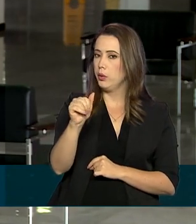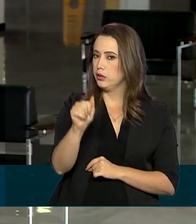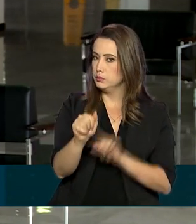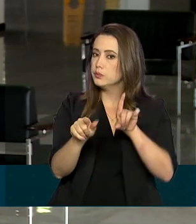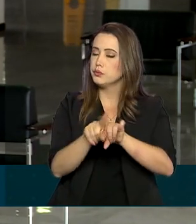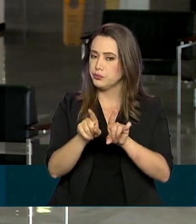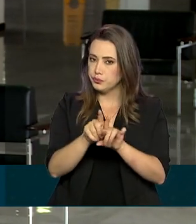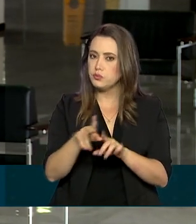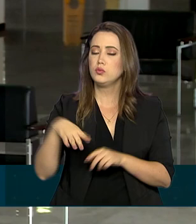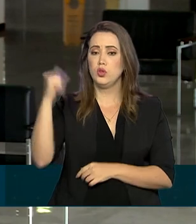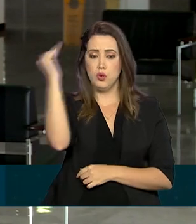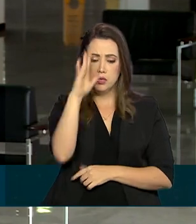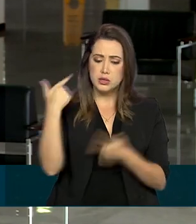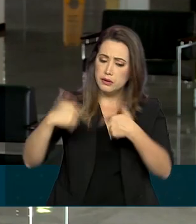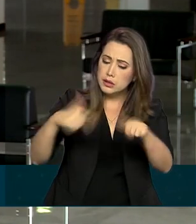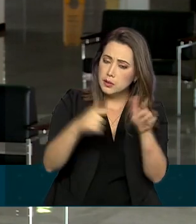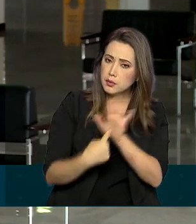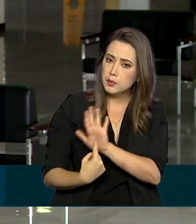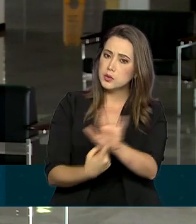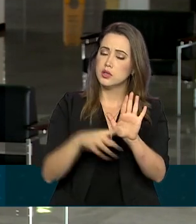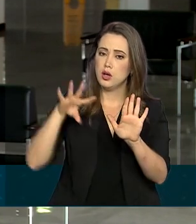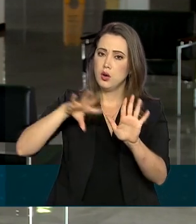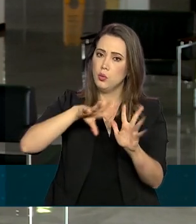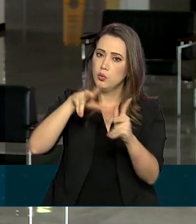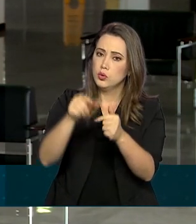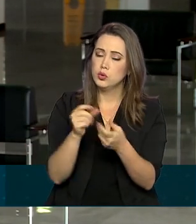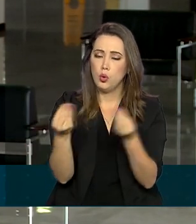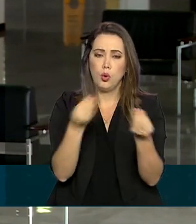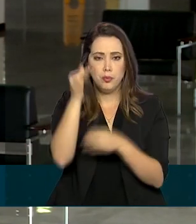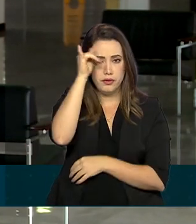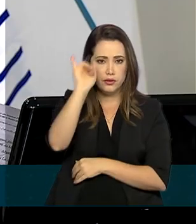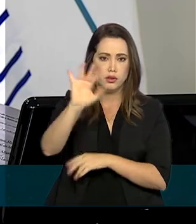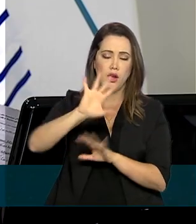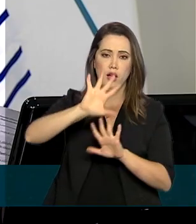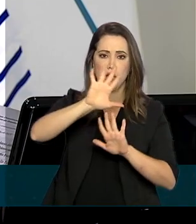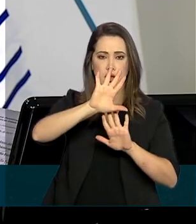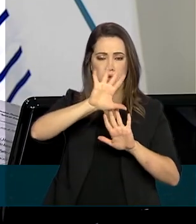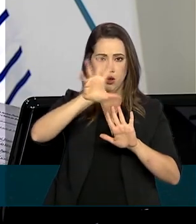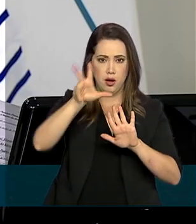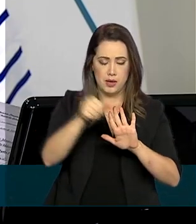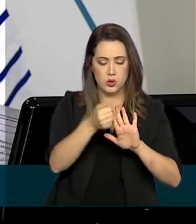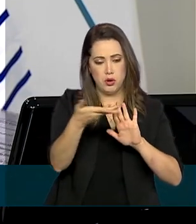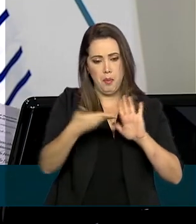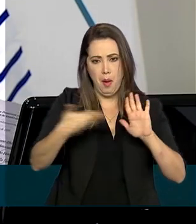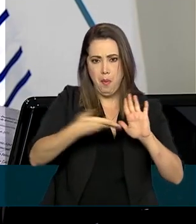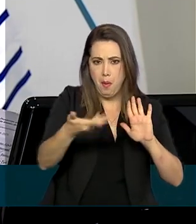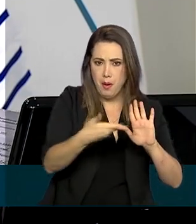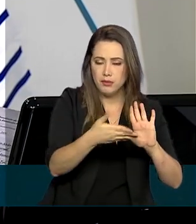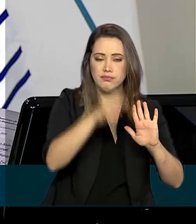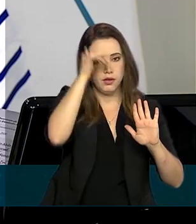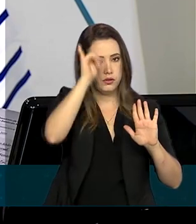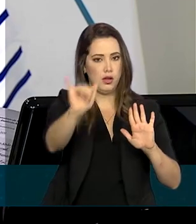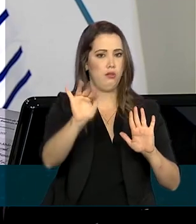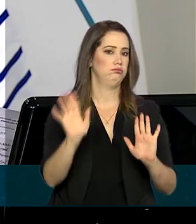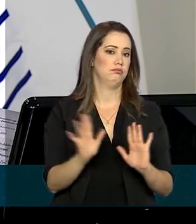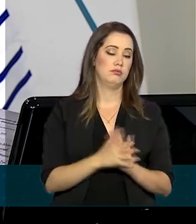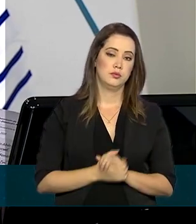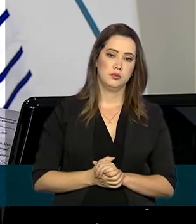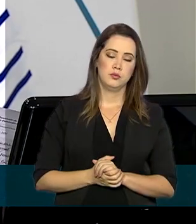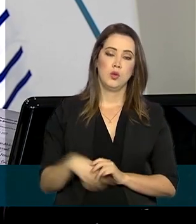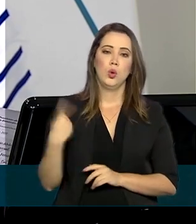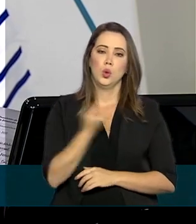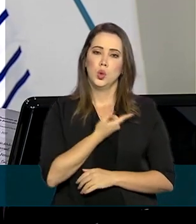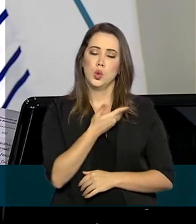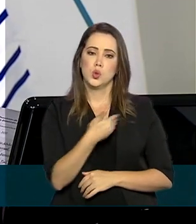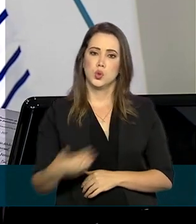mostrar ao mundo o que vem sendo feito para combater o desmatamento na Amazônia. Nosso governo dará prosseguimento ao diálogo com